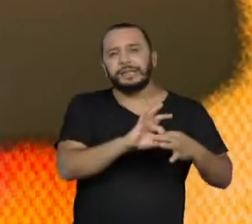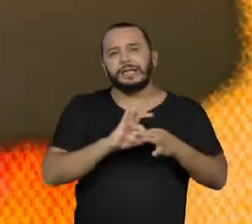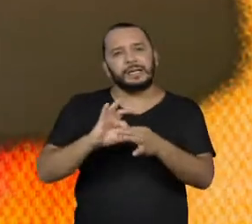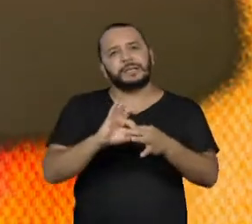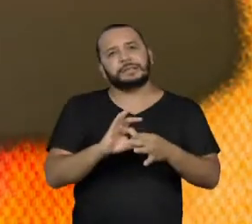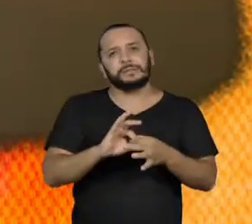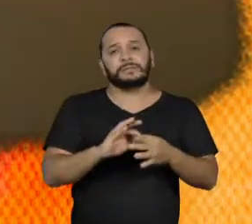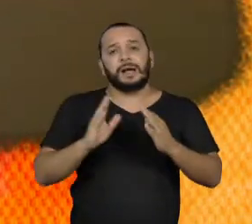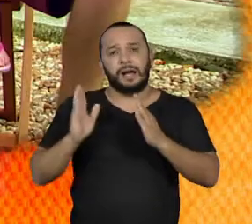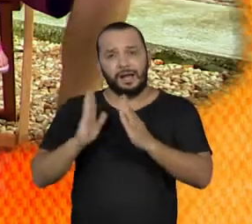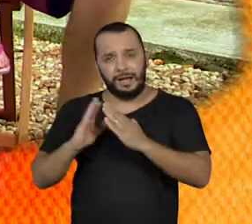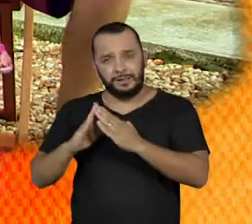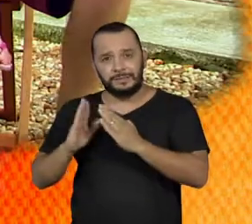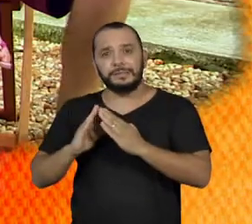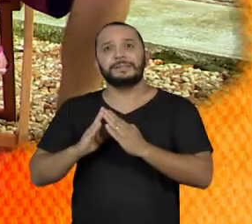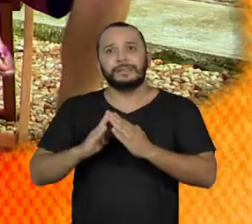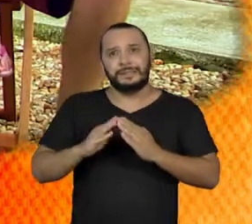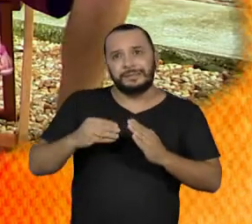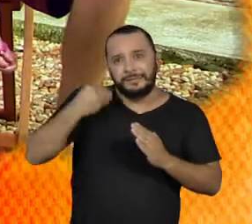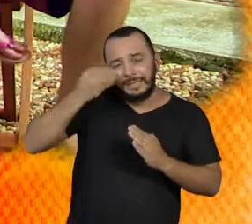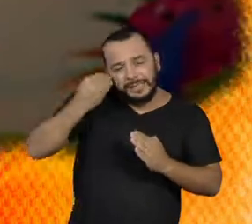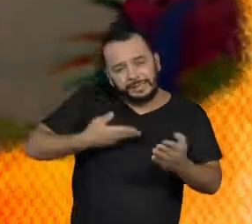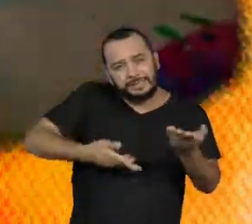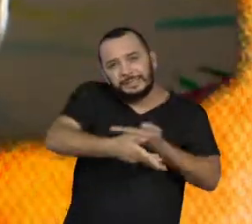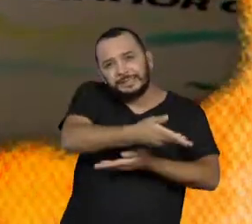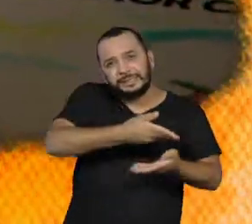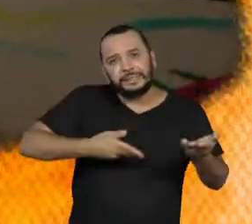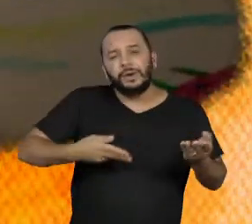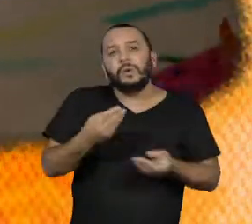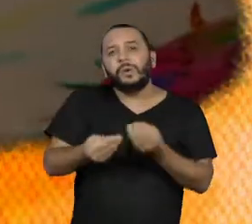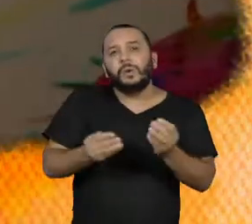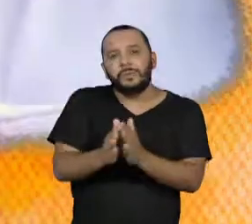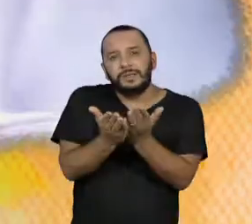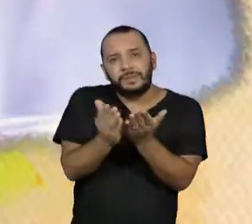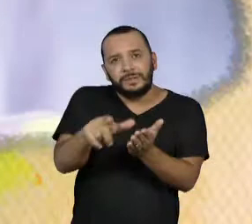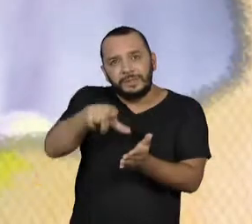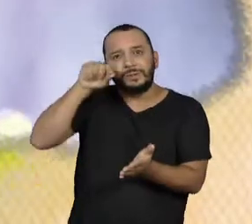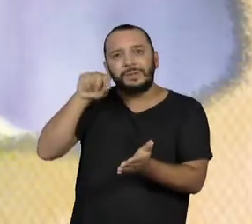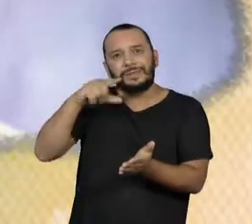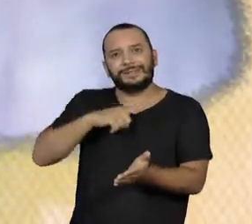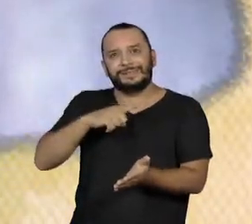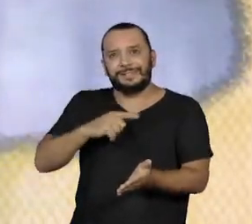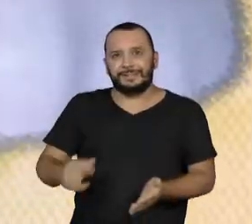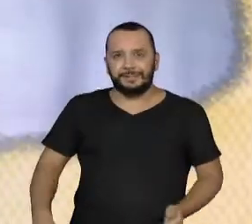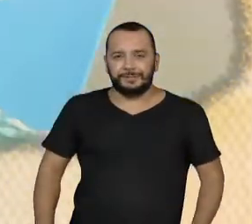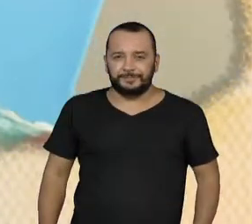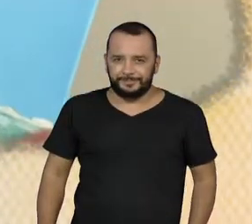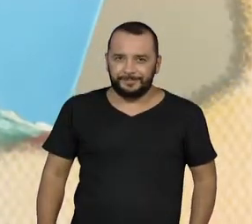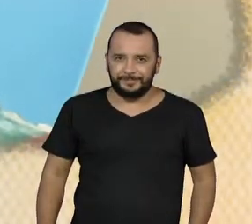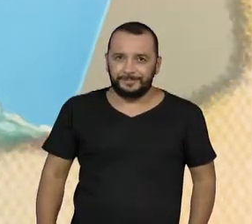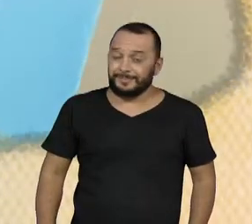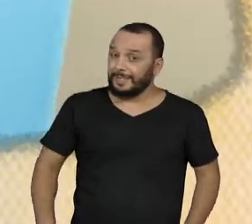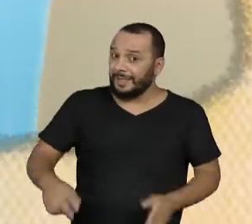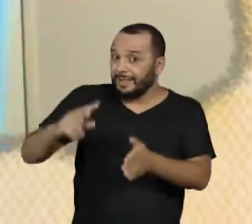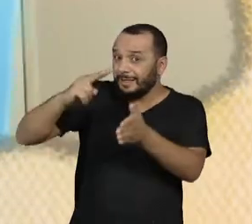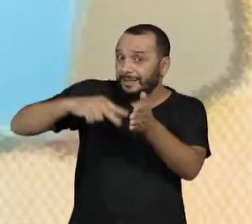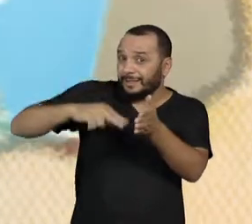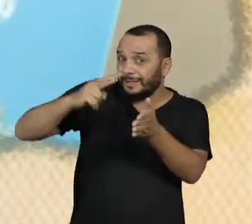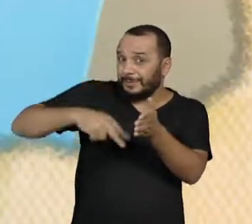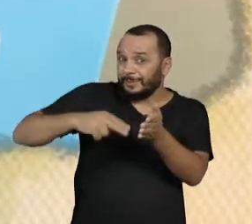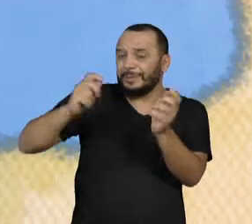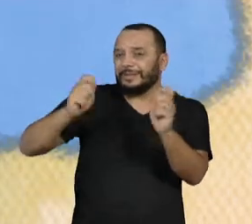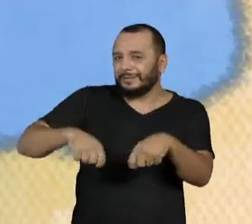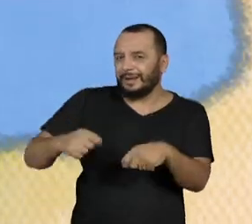pessoas da casa é a expectativa de escolher o próximo livro. A leitura traz